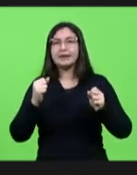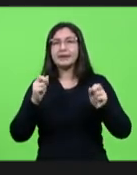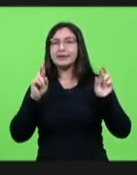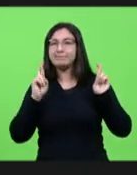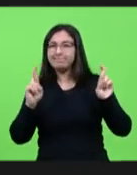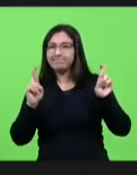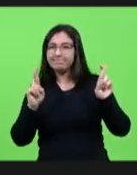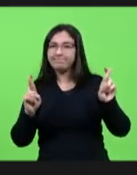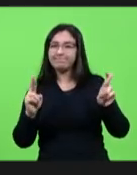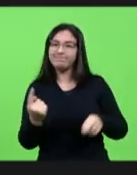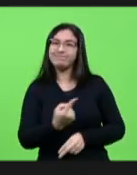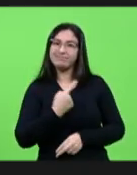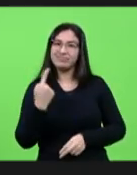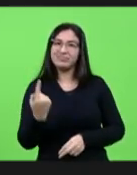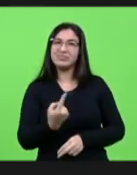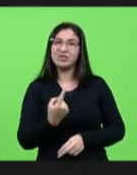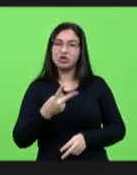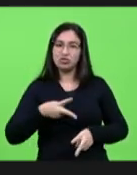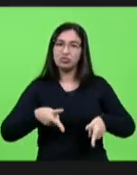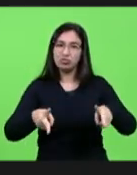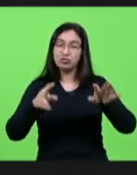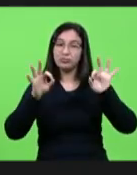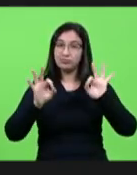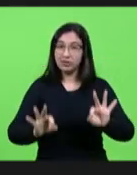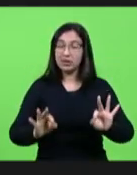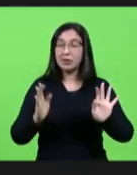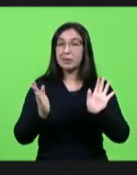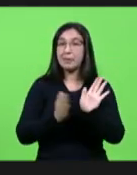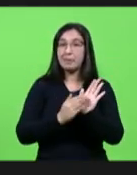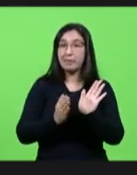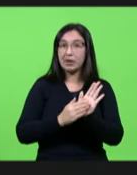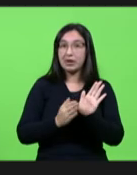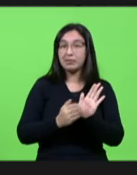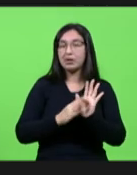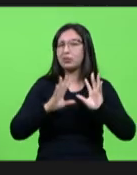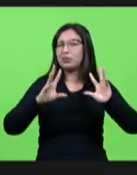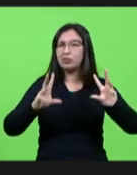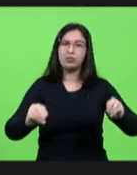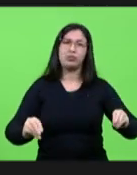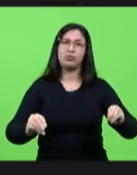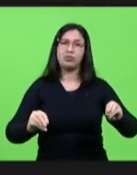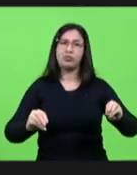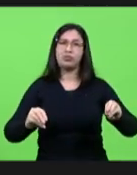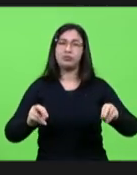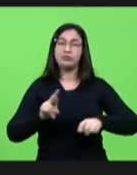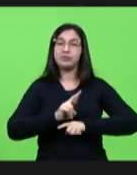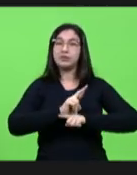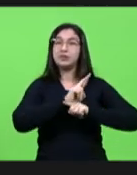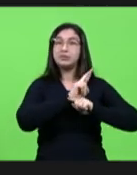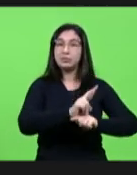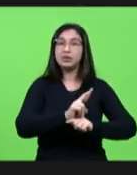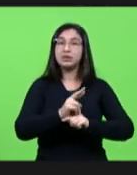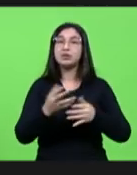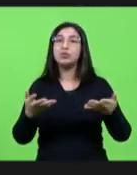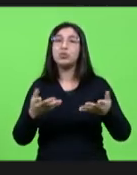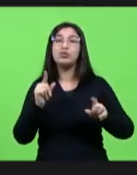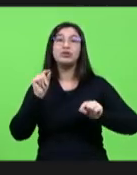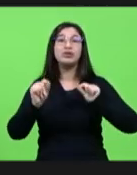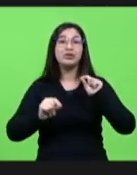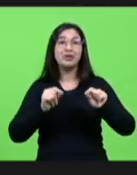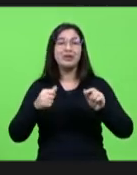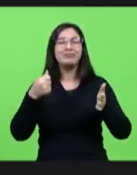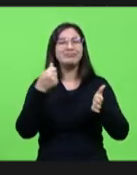nos promove então parabenizo a todos e estamos aqui representando e na luta